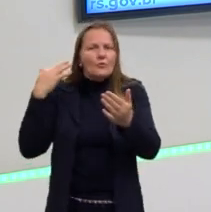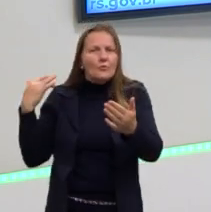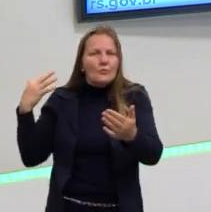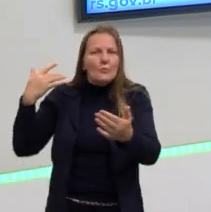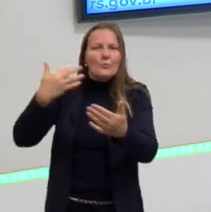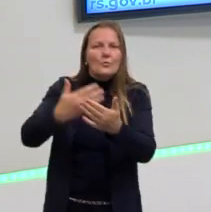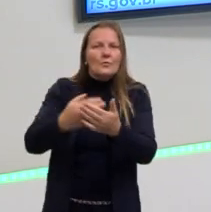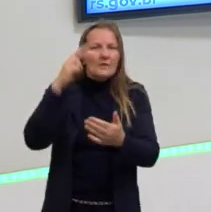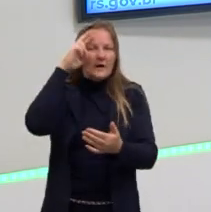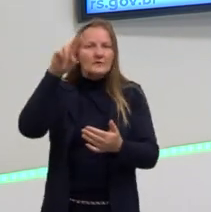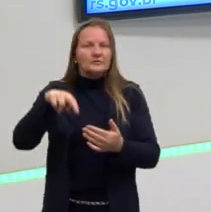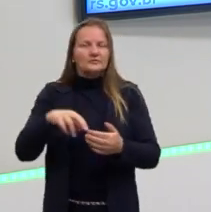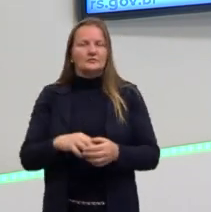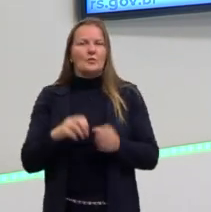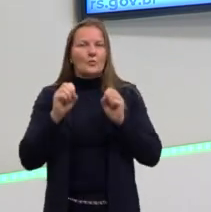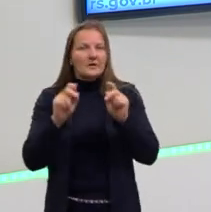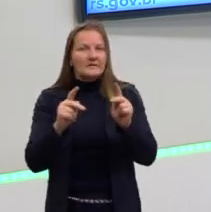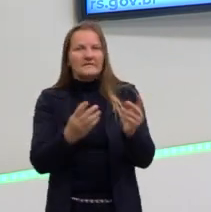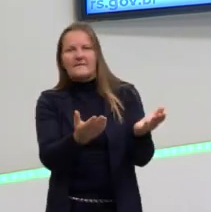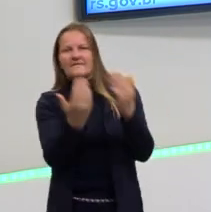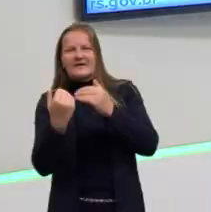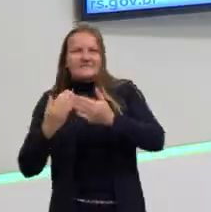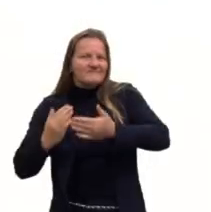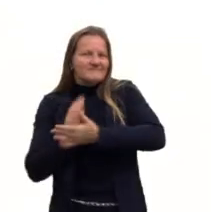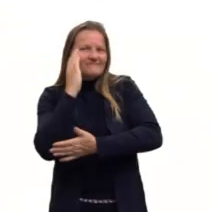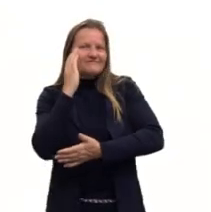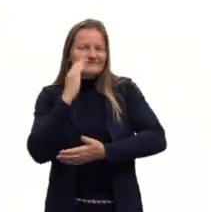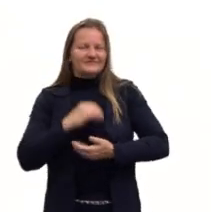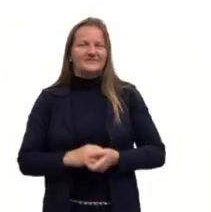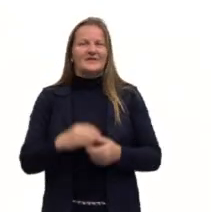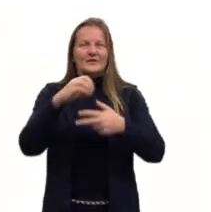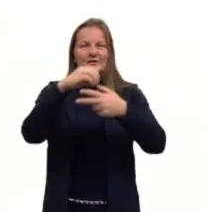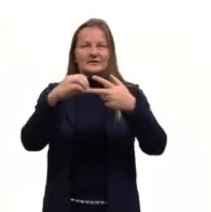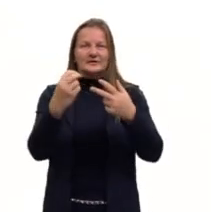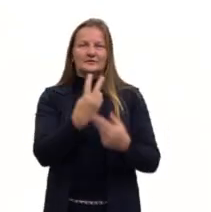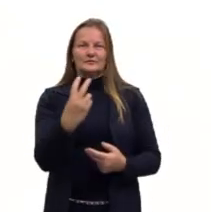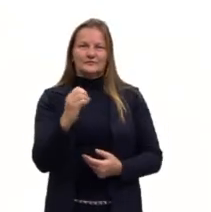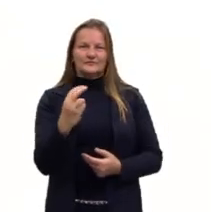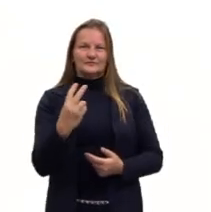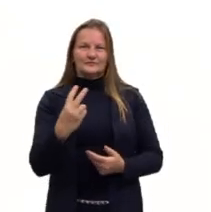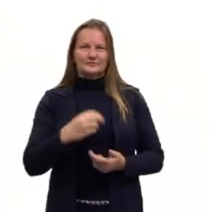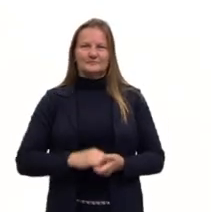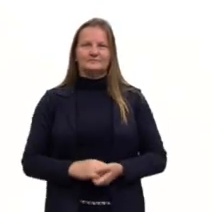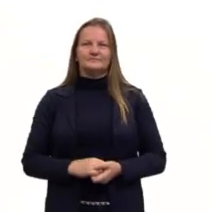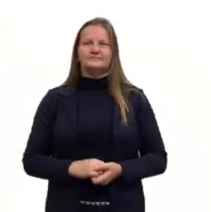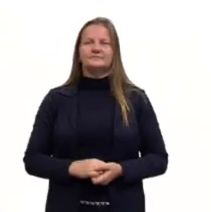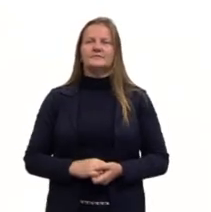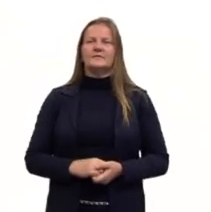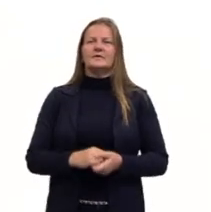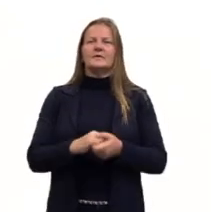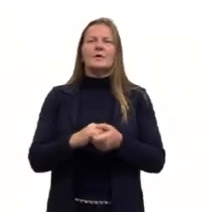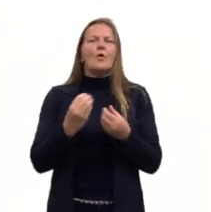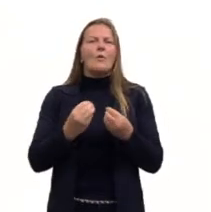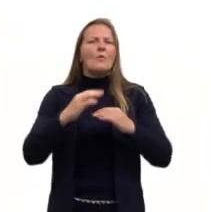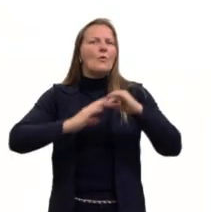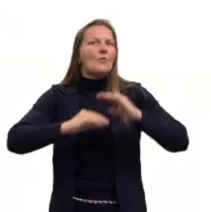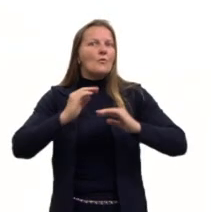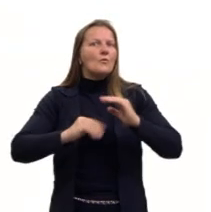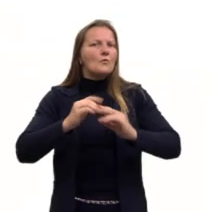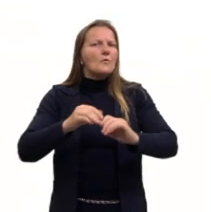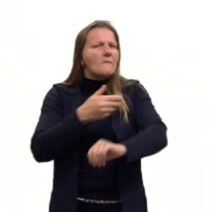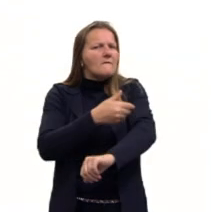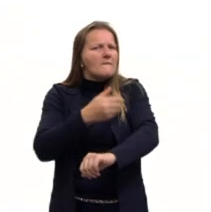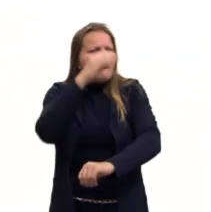raciocínio. Valeu? Então, foi lá. Partiu passar Enem 2022. Exercício da cidadania.